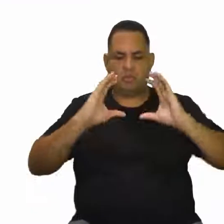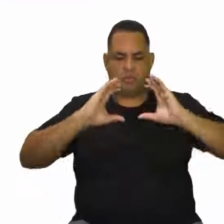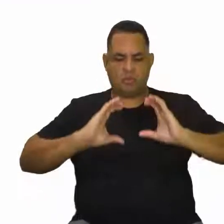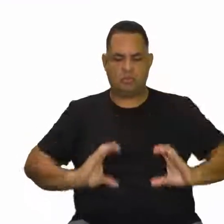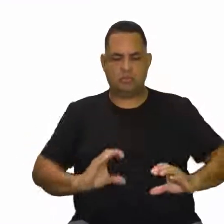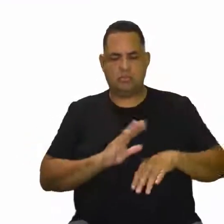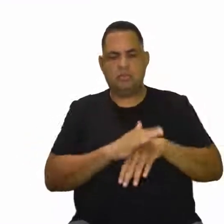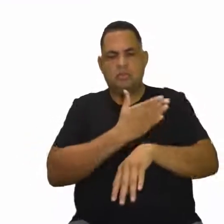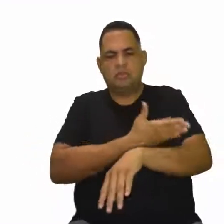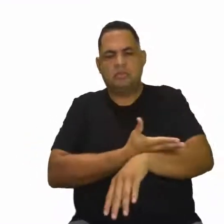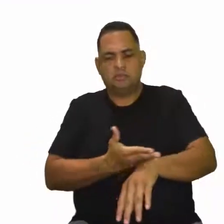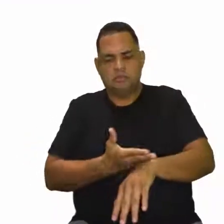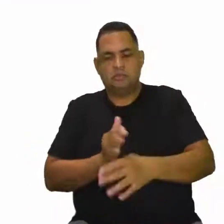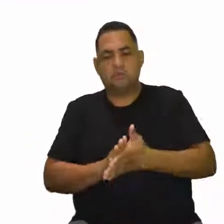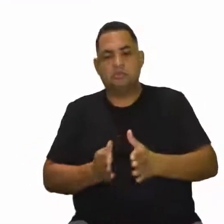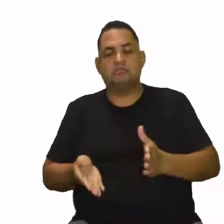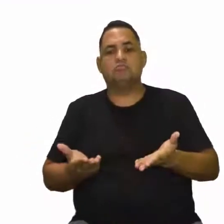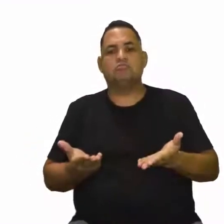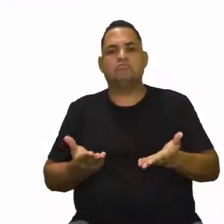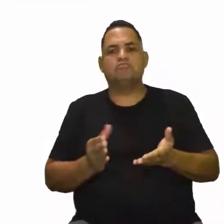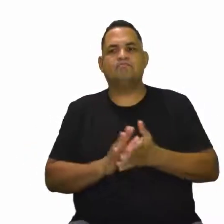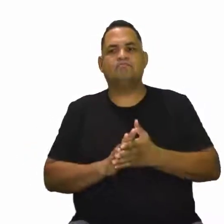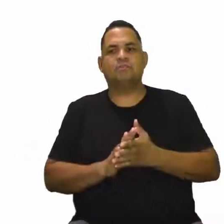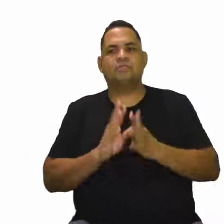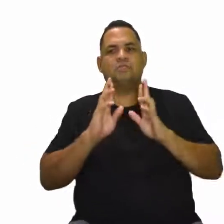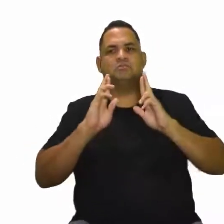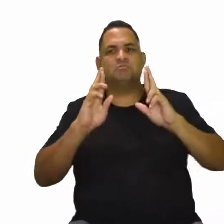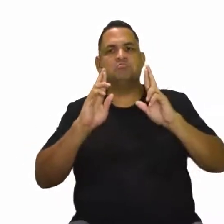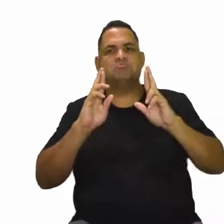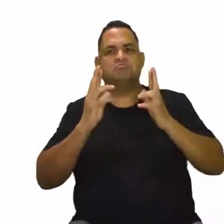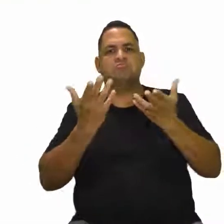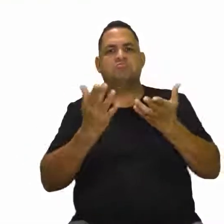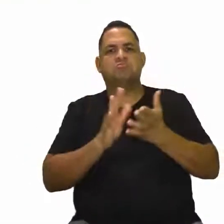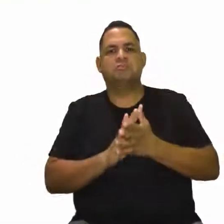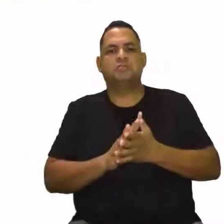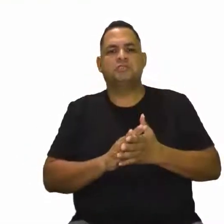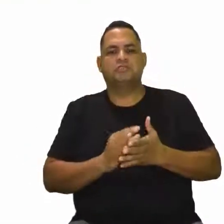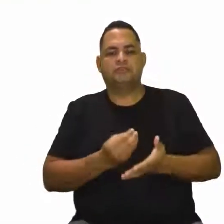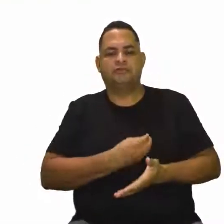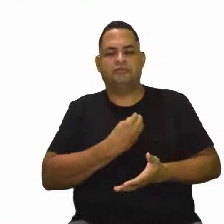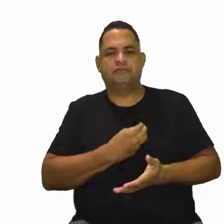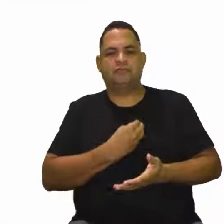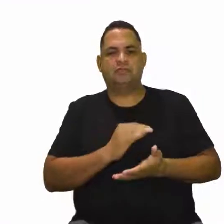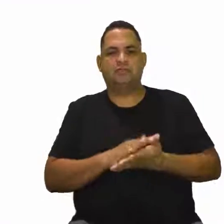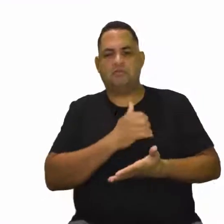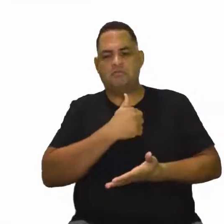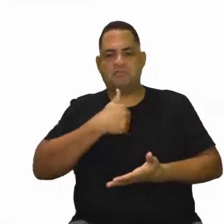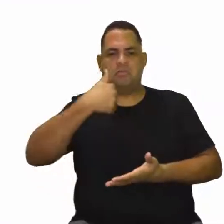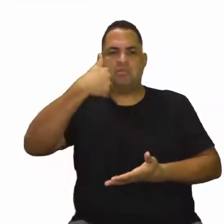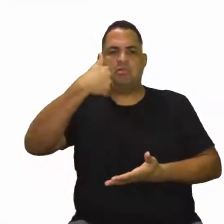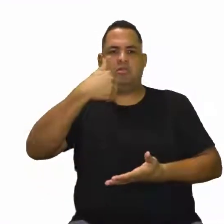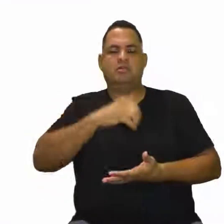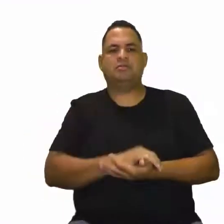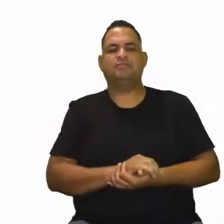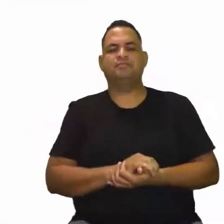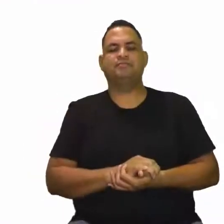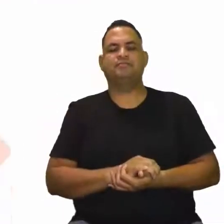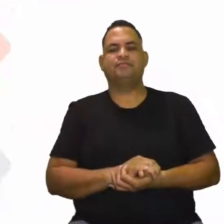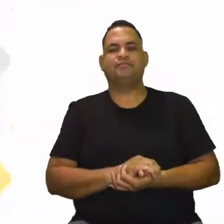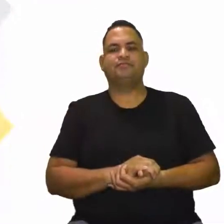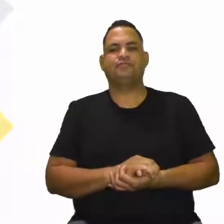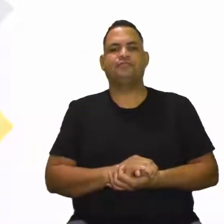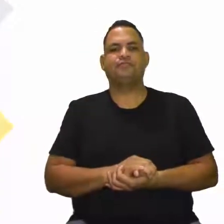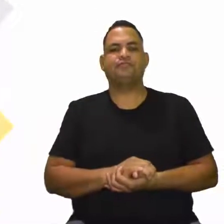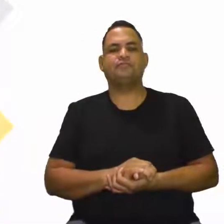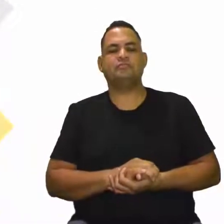nos meus hábitos que me levaram a essa projeção maior? Certo? A sua ideia está no caminho. Então,